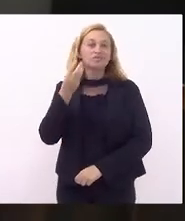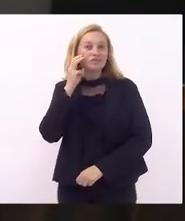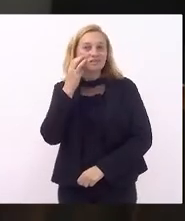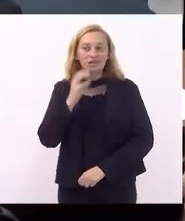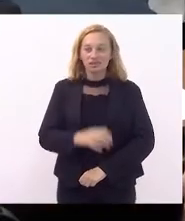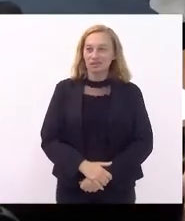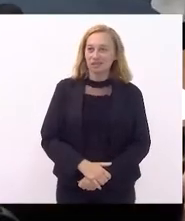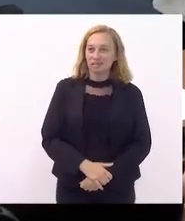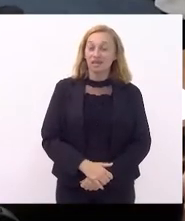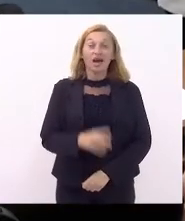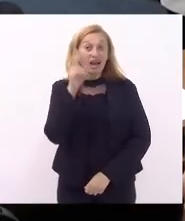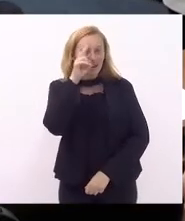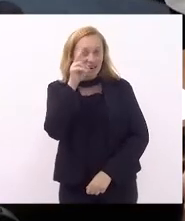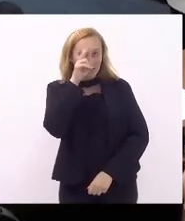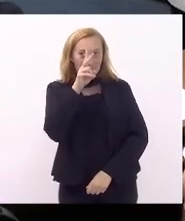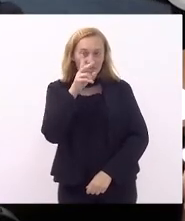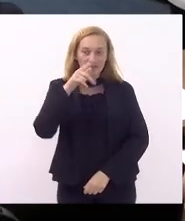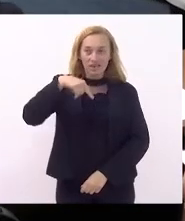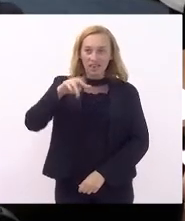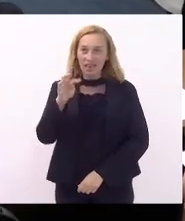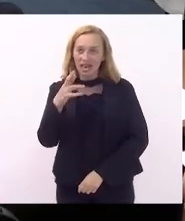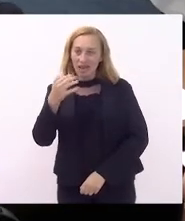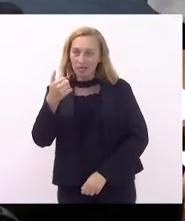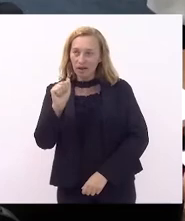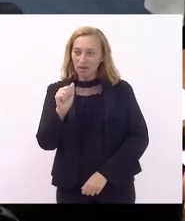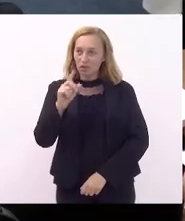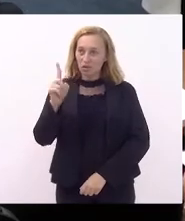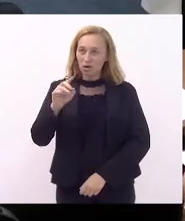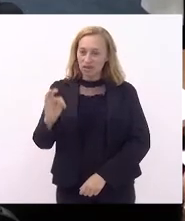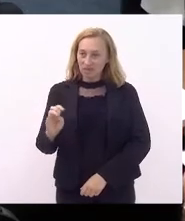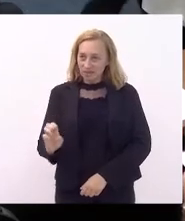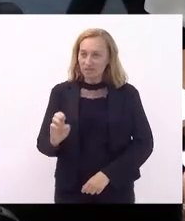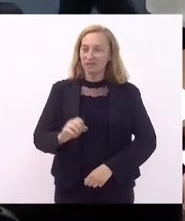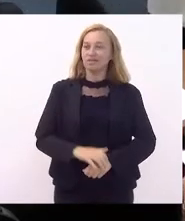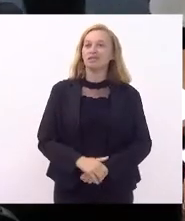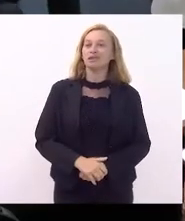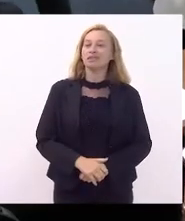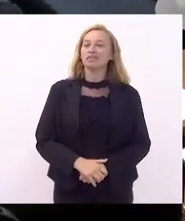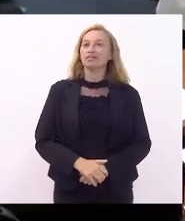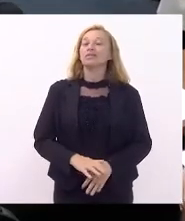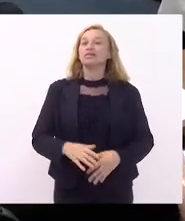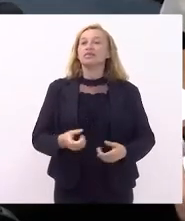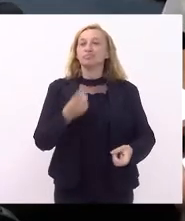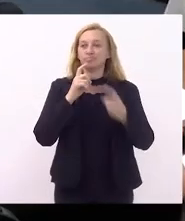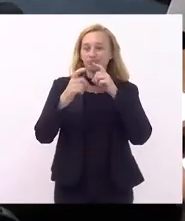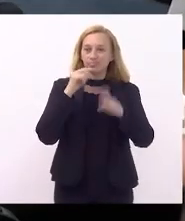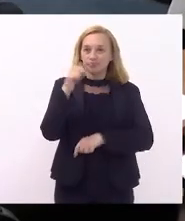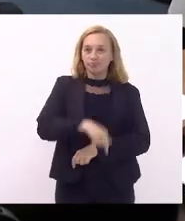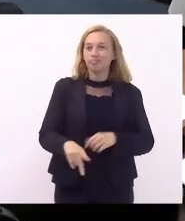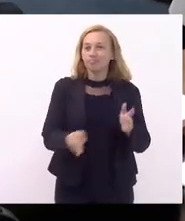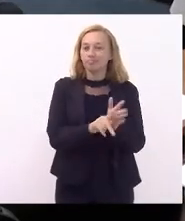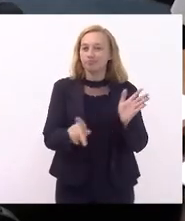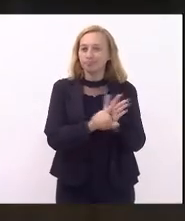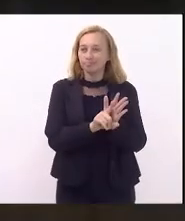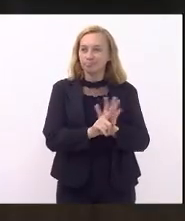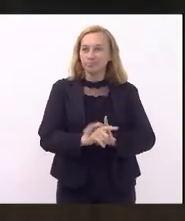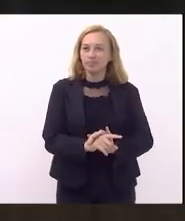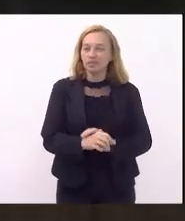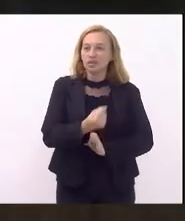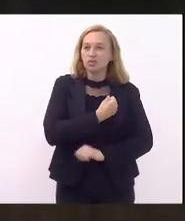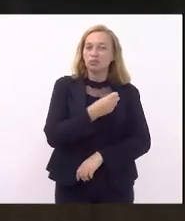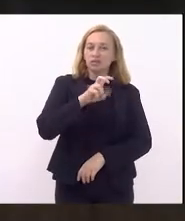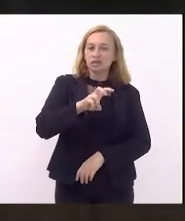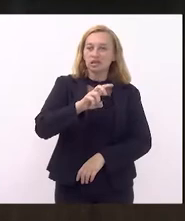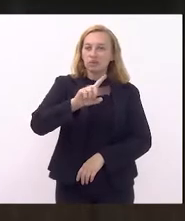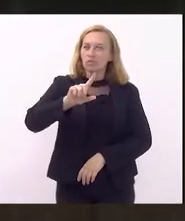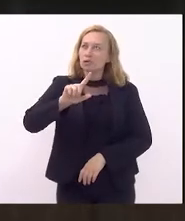Carneiro. Lembro da época do quebra-nozes, Carlos Augusto. Bom, senhor presidente, estamos discutindo aqui o projeto de lei número 5